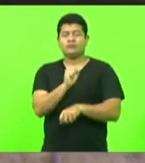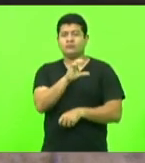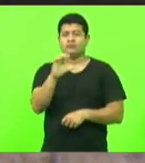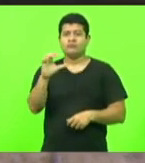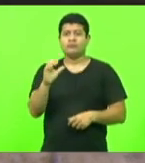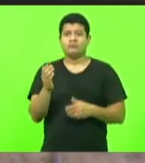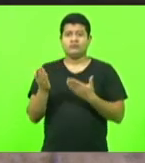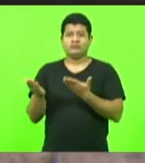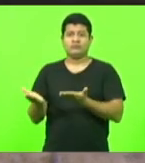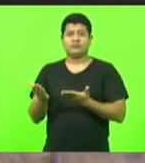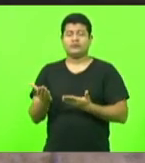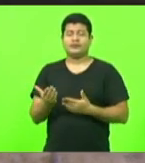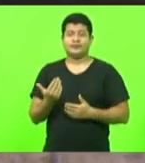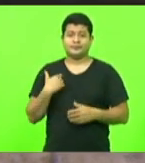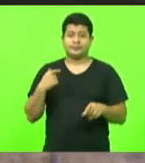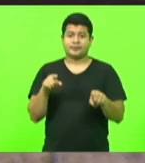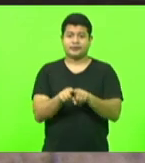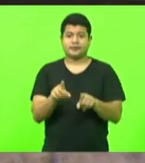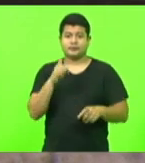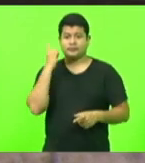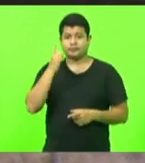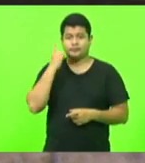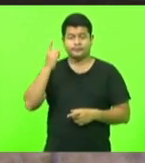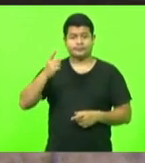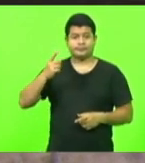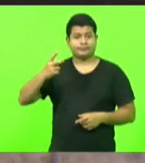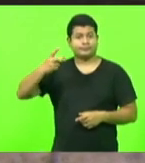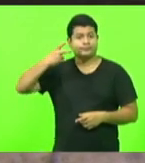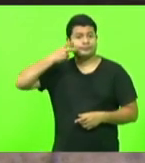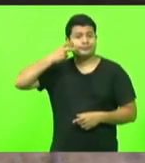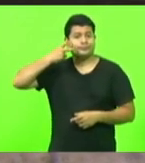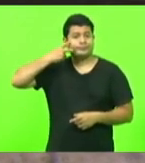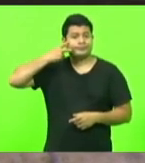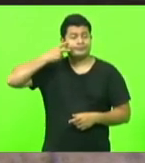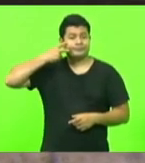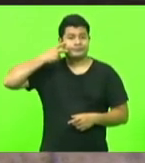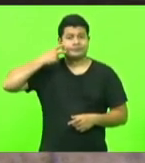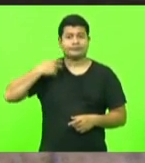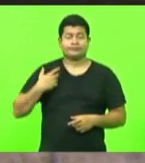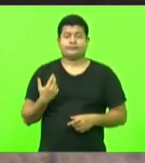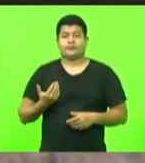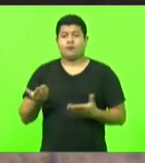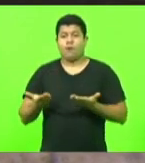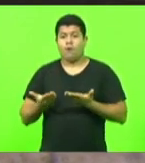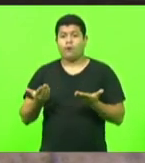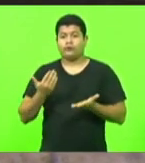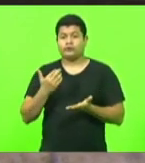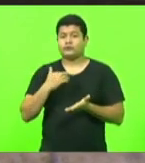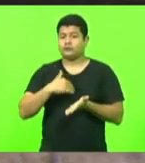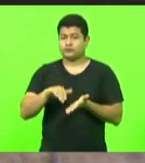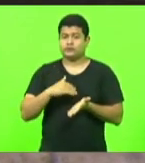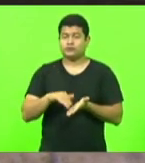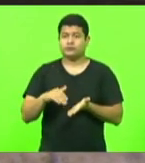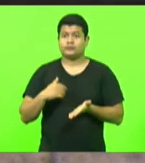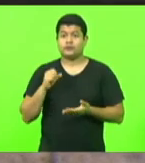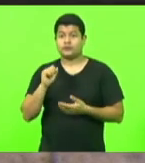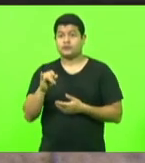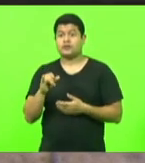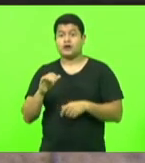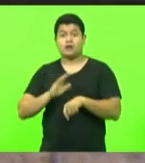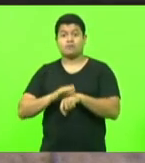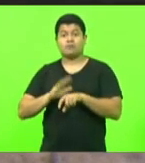nosso parceiro, deputado Vampiro, se isso partiu da Secretaria Estadual ou não de